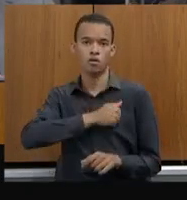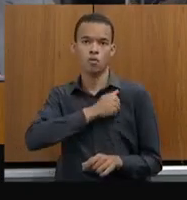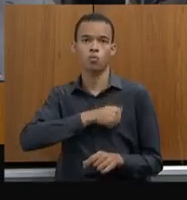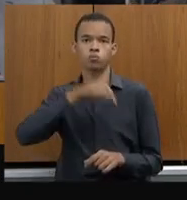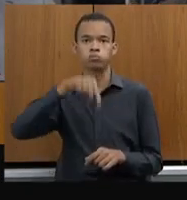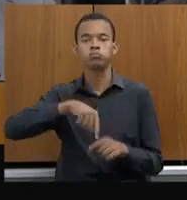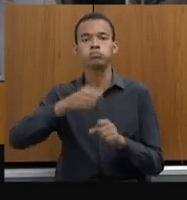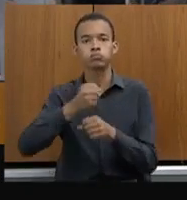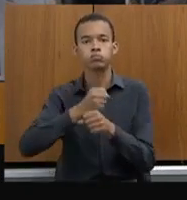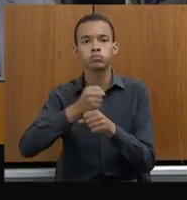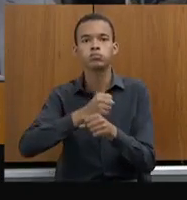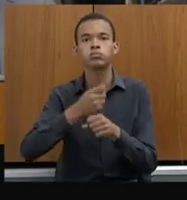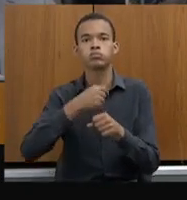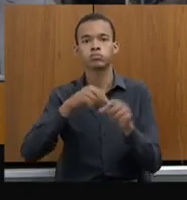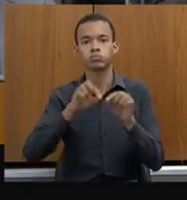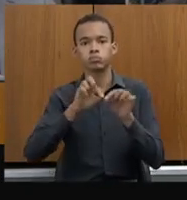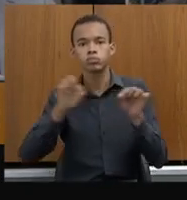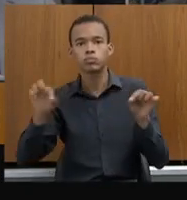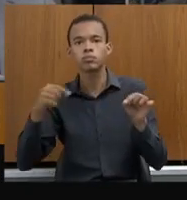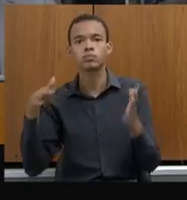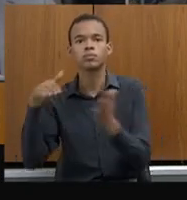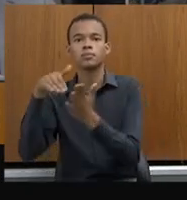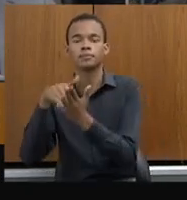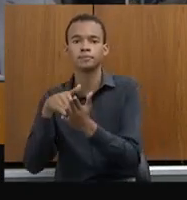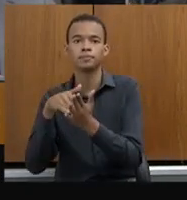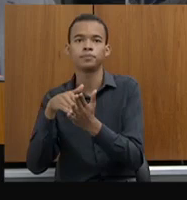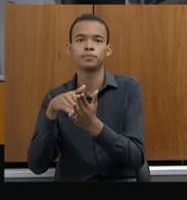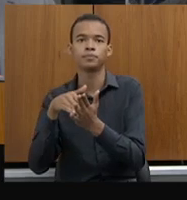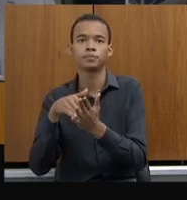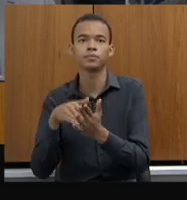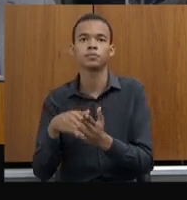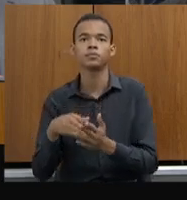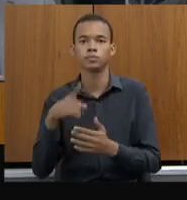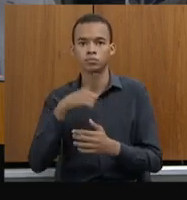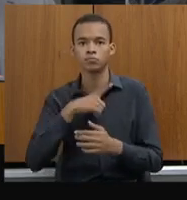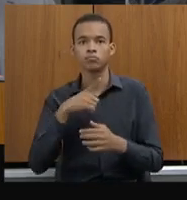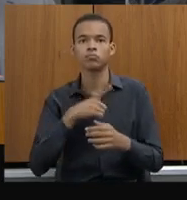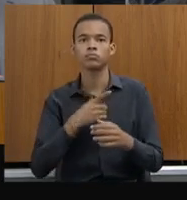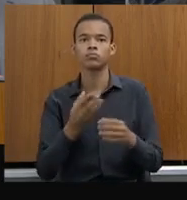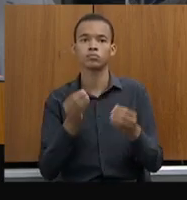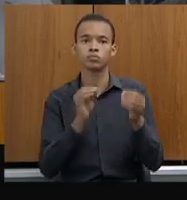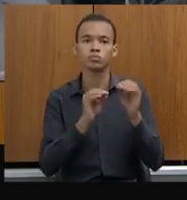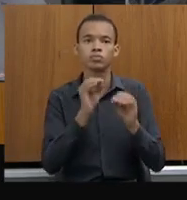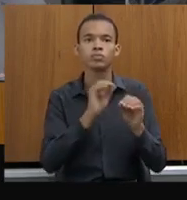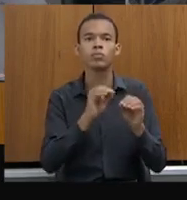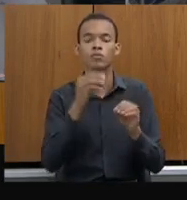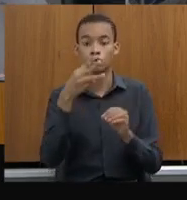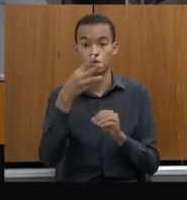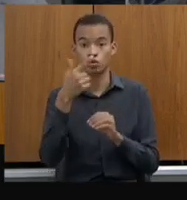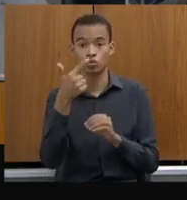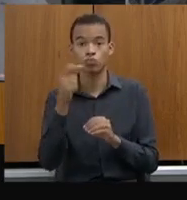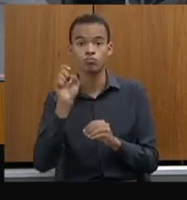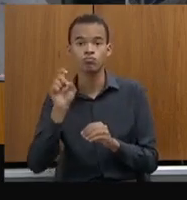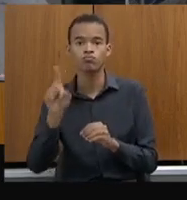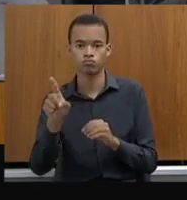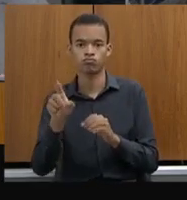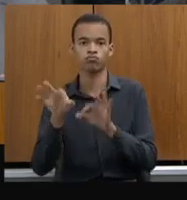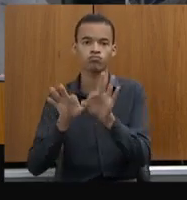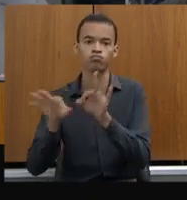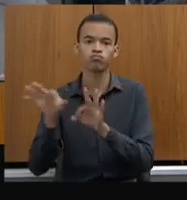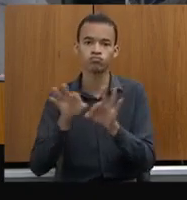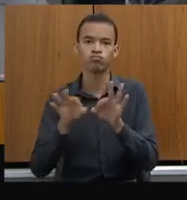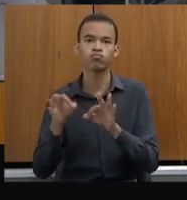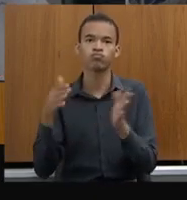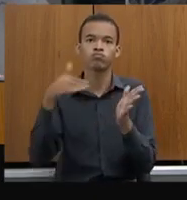aí o da conclusão. nós temos uma instauração de 32 mil procedimentos e uma conclusão de 29 mil procedimentos.